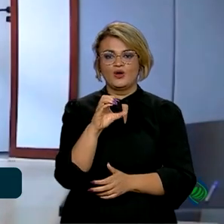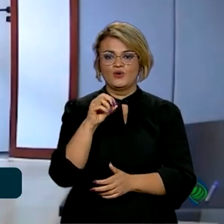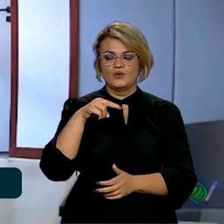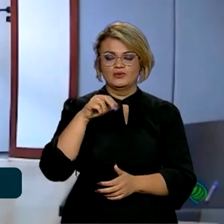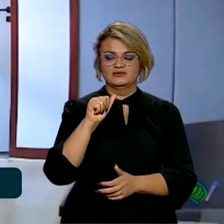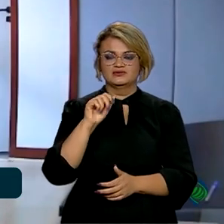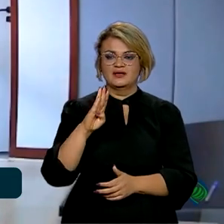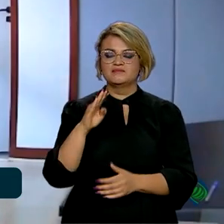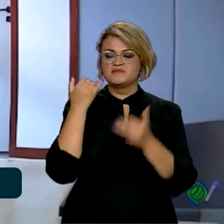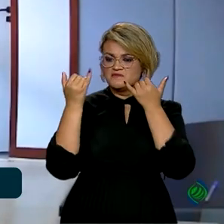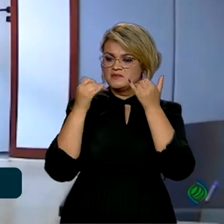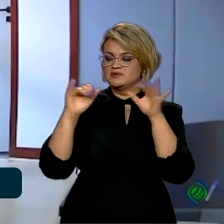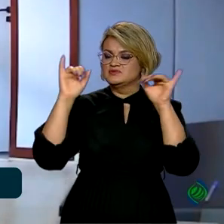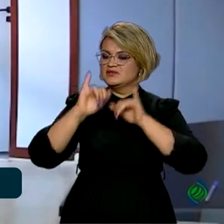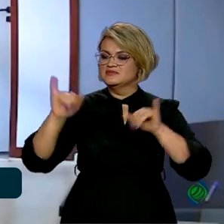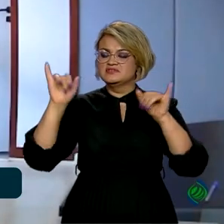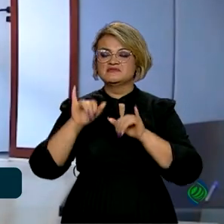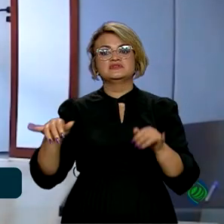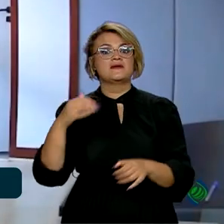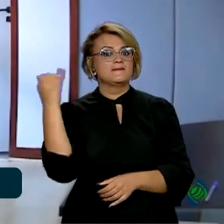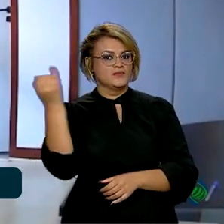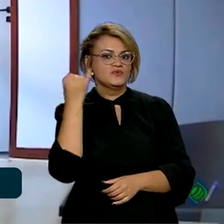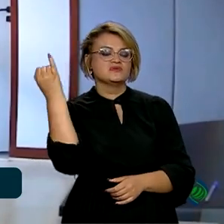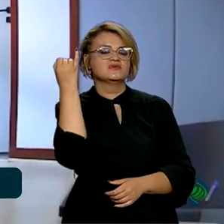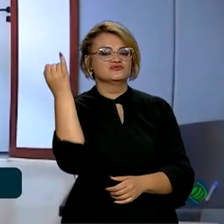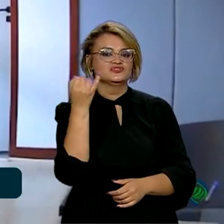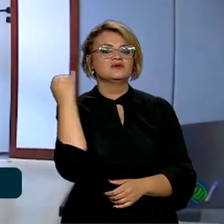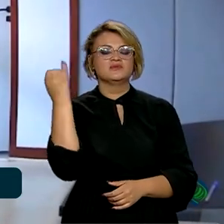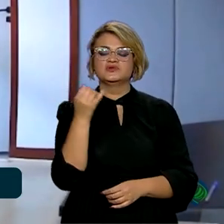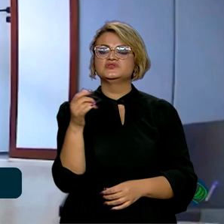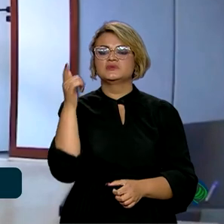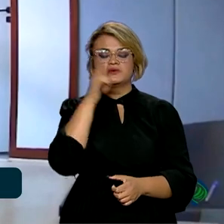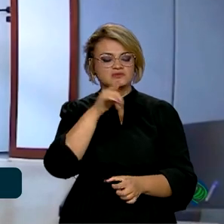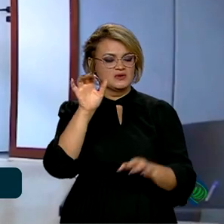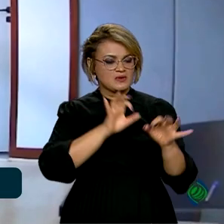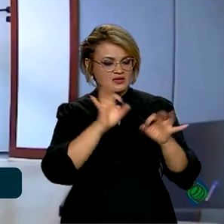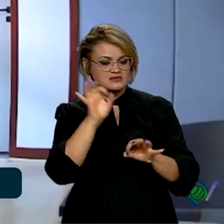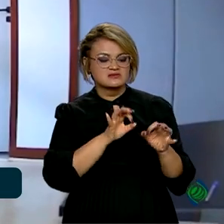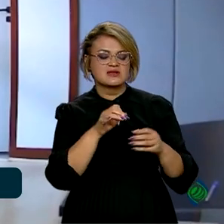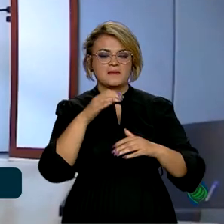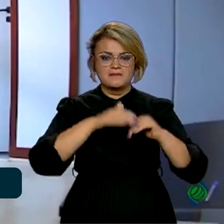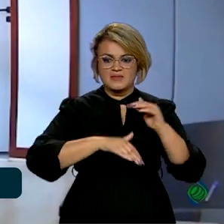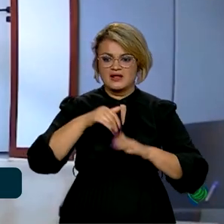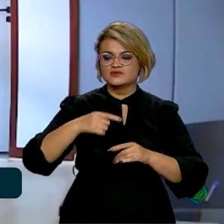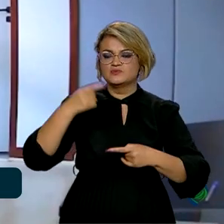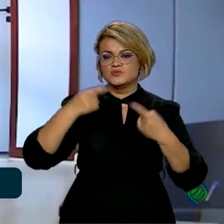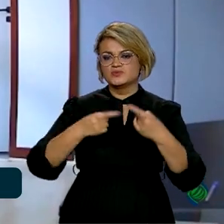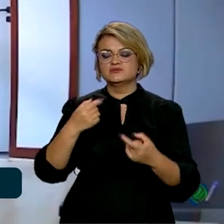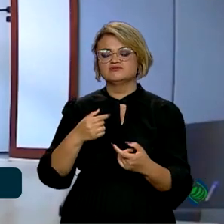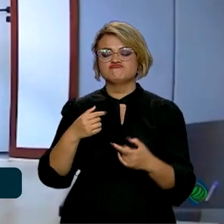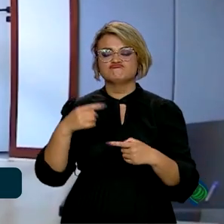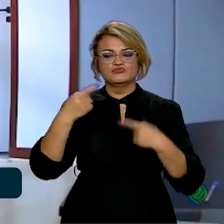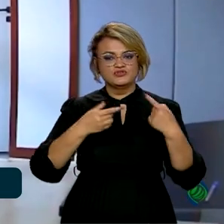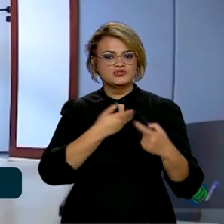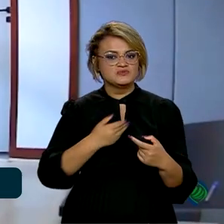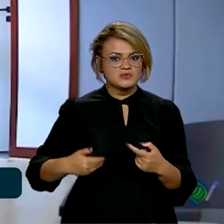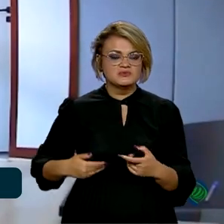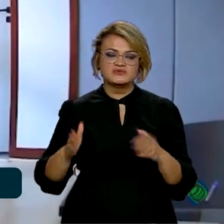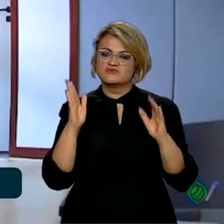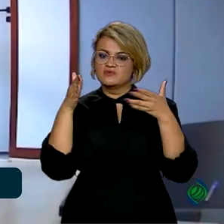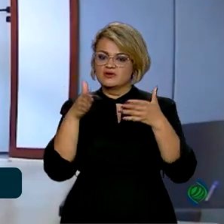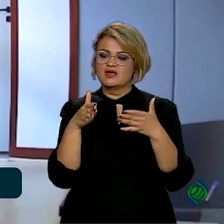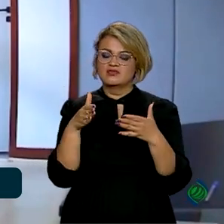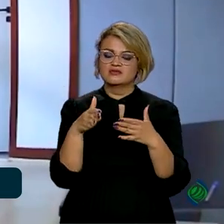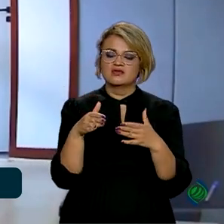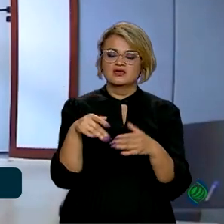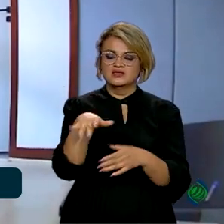são muito importantes para a formulação, para a implementação de políticas públicas, especialmente direcionada ao